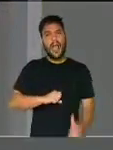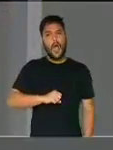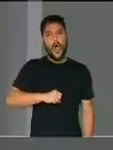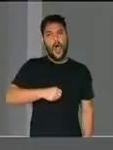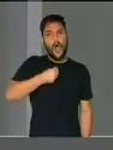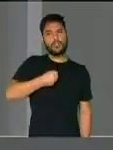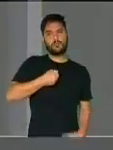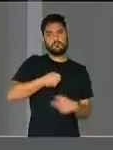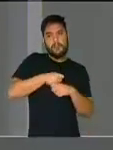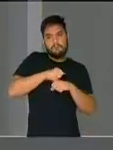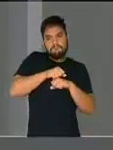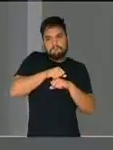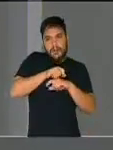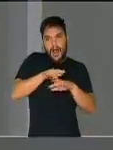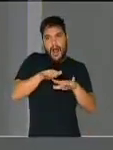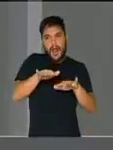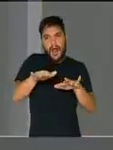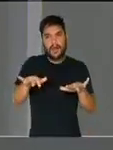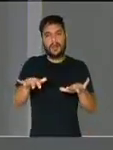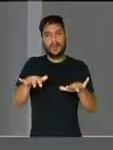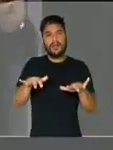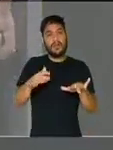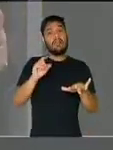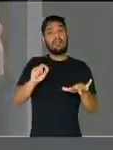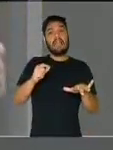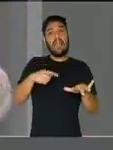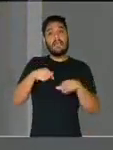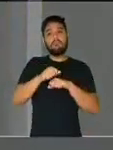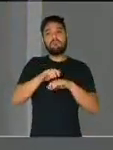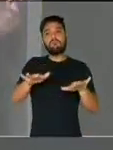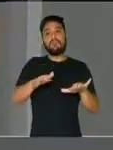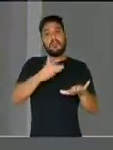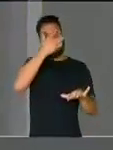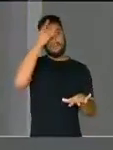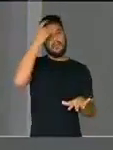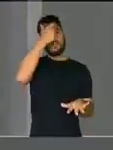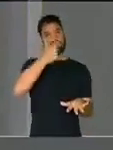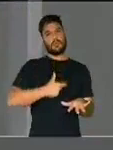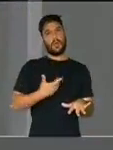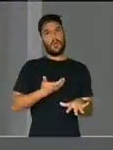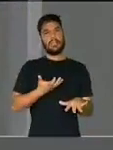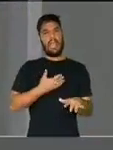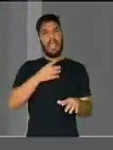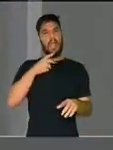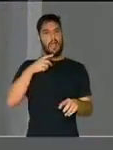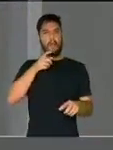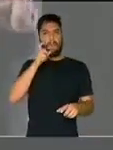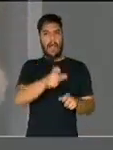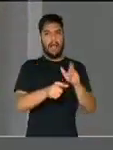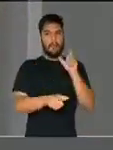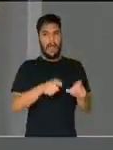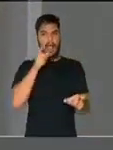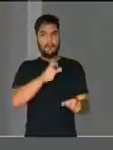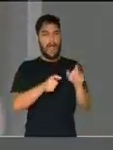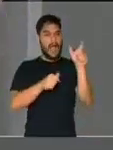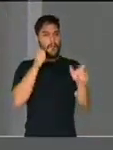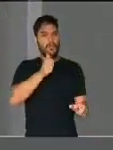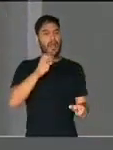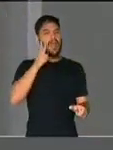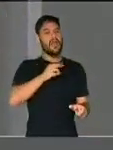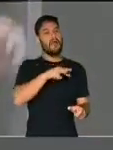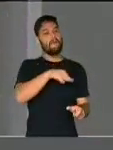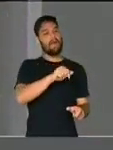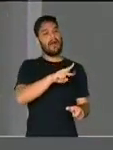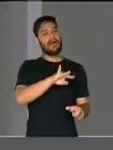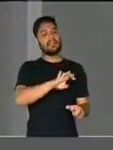disseminada por aqueles que, de alguma maneira, se regozijam ou querem difamar Marielle, inclusive parlamentares,